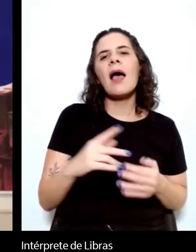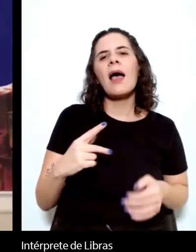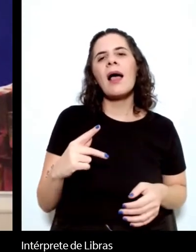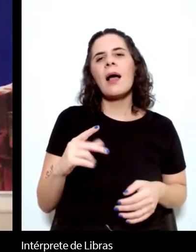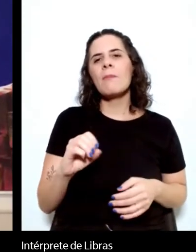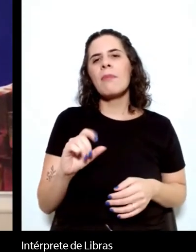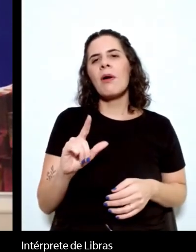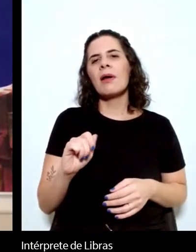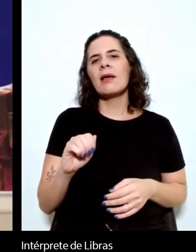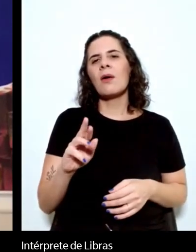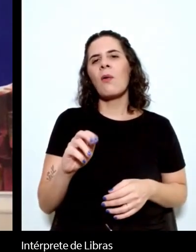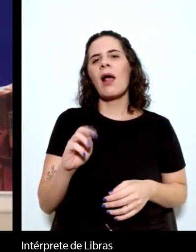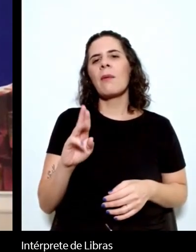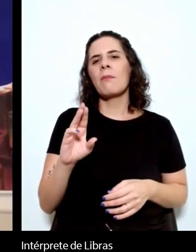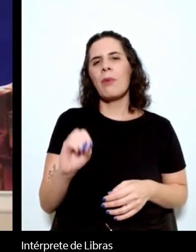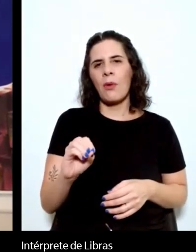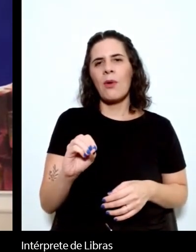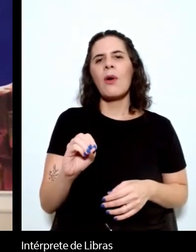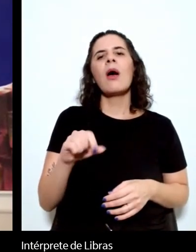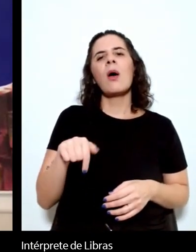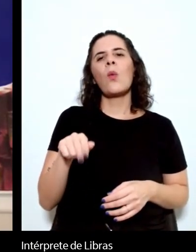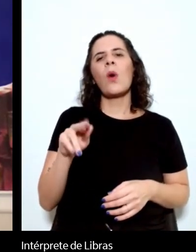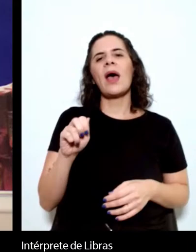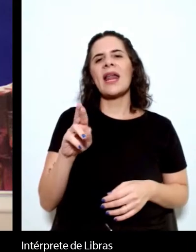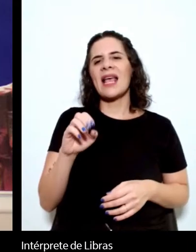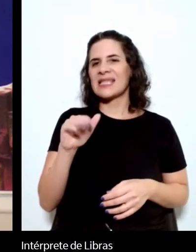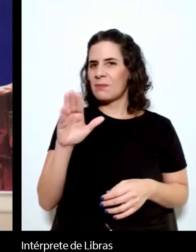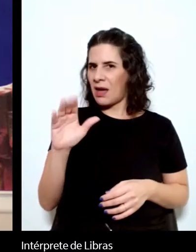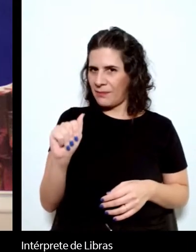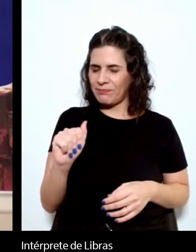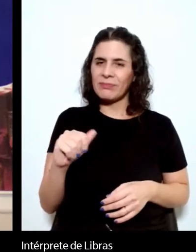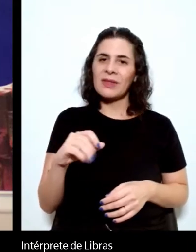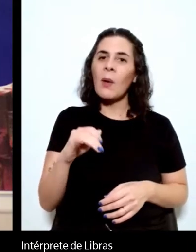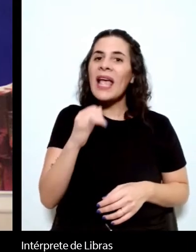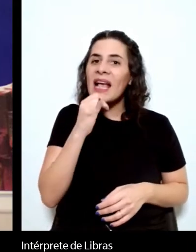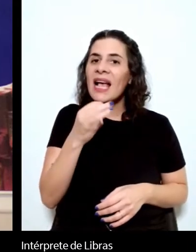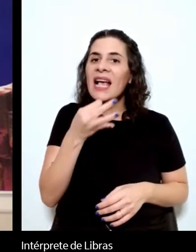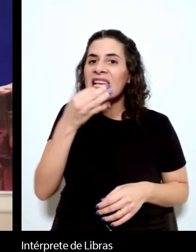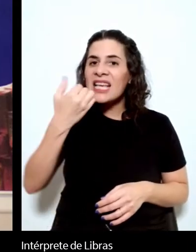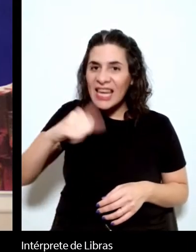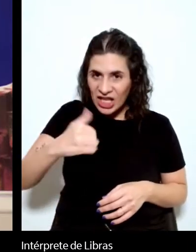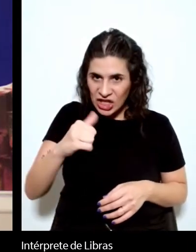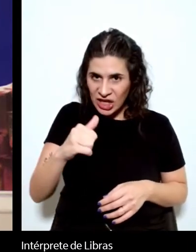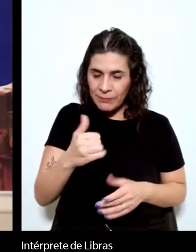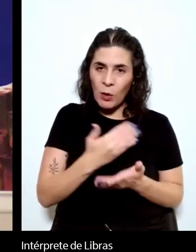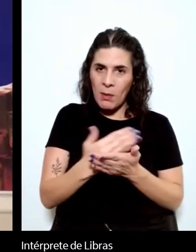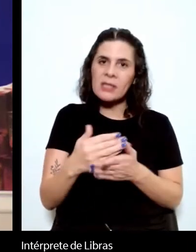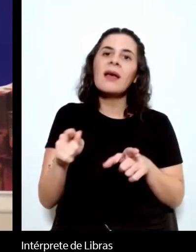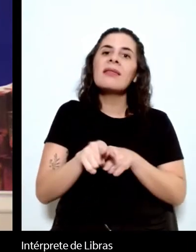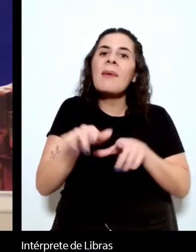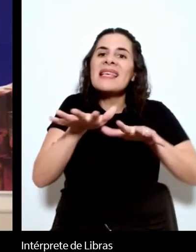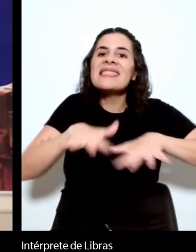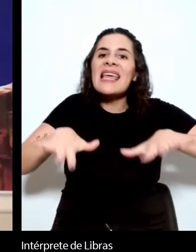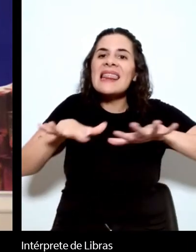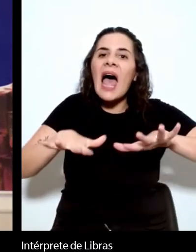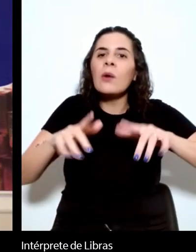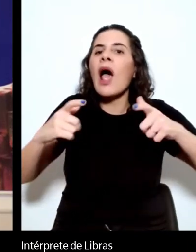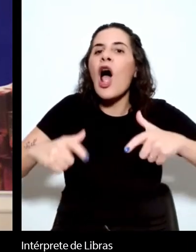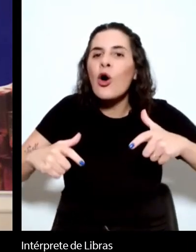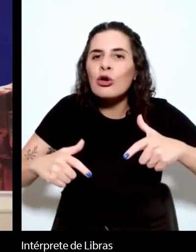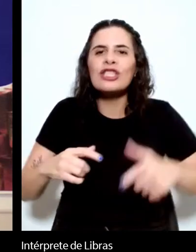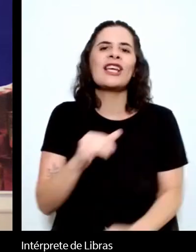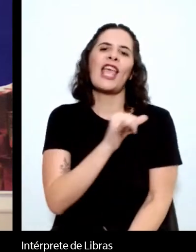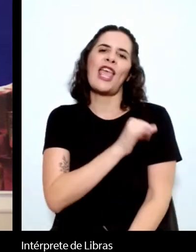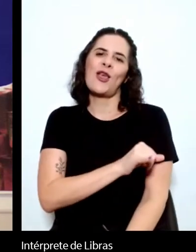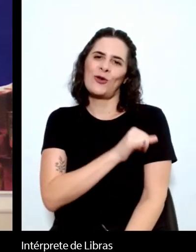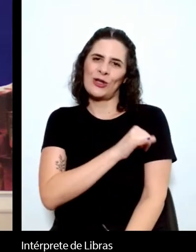sociedade é um ponto para começar e o segundo seria o cenário do Rio de Janeiro né é a própria